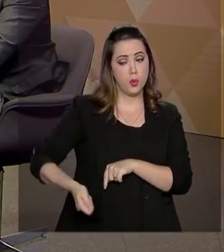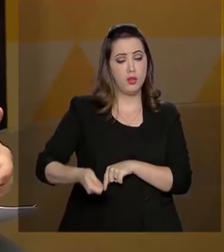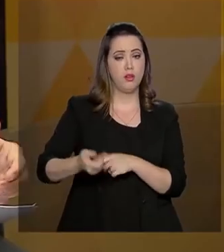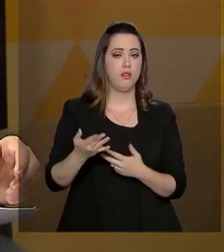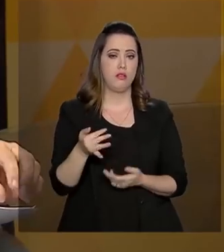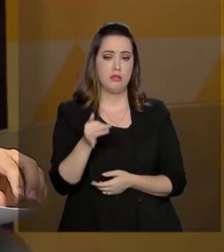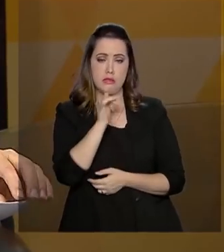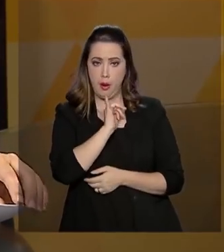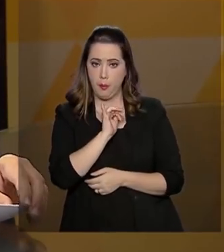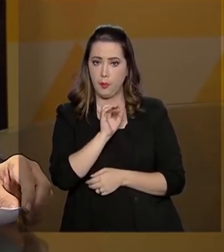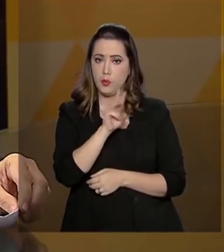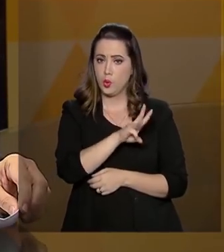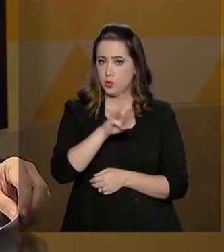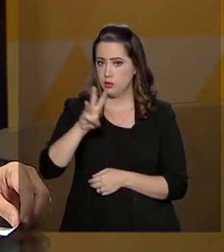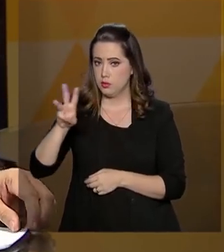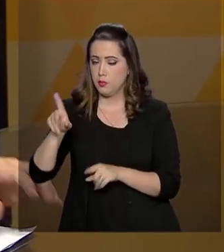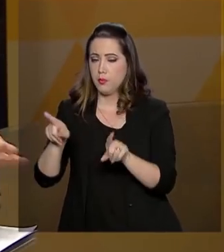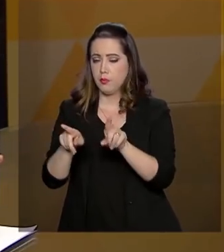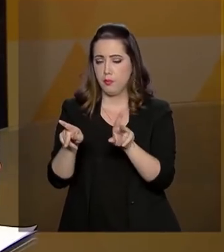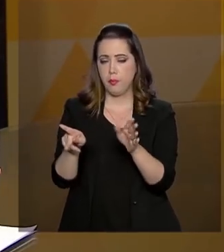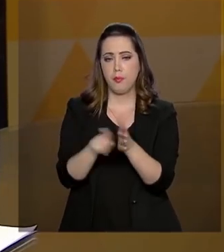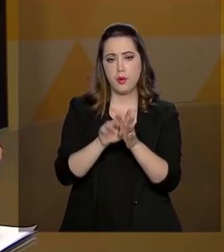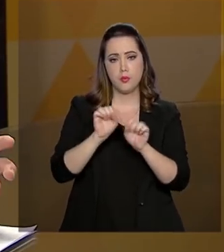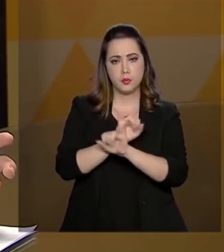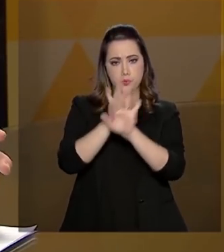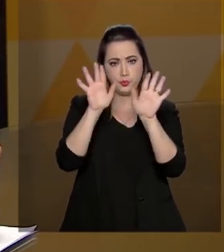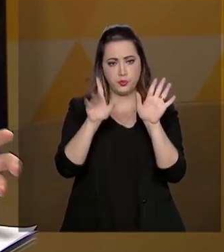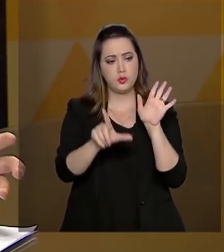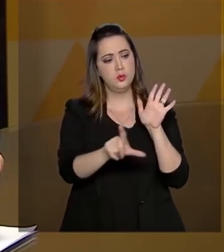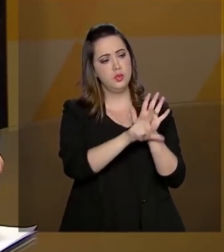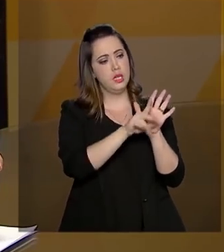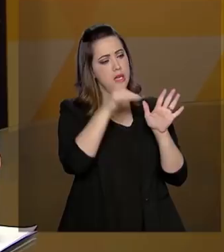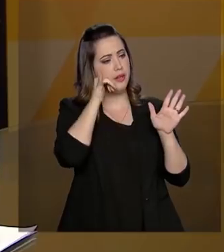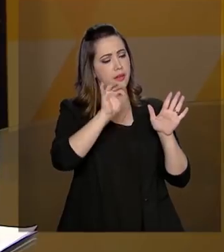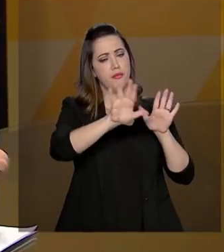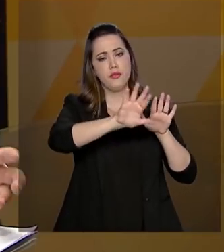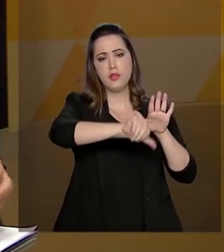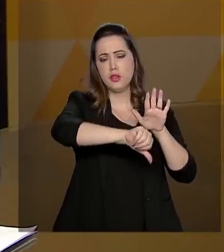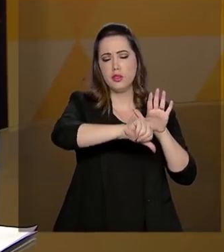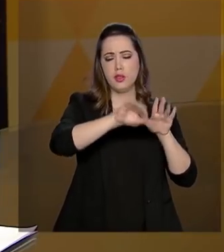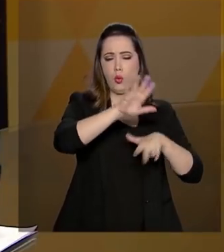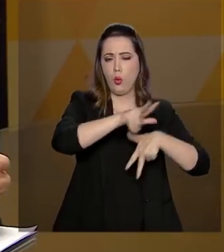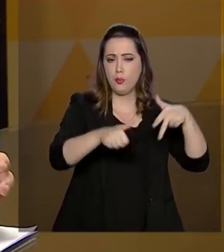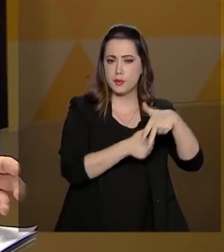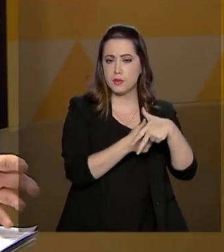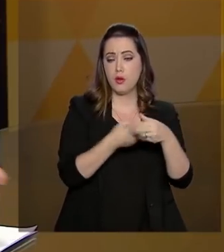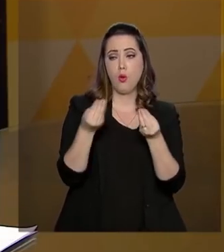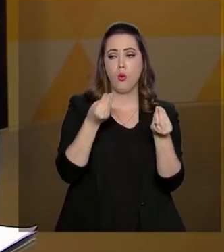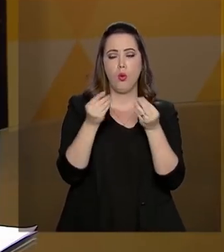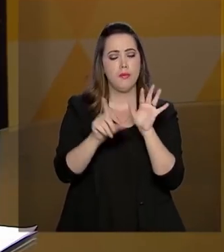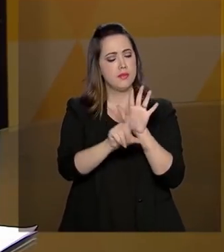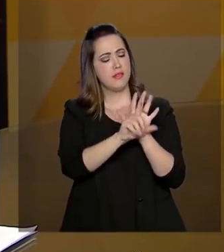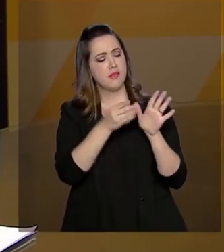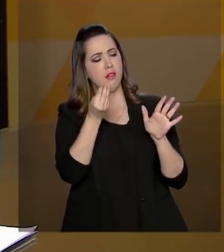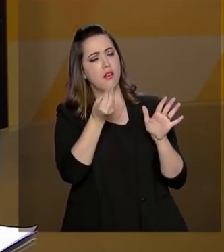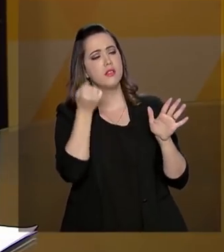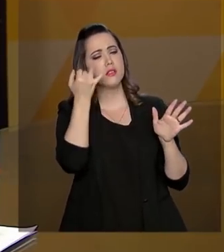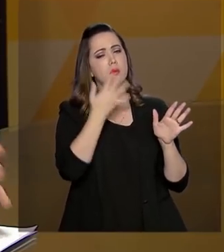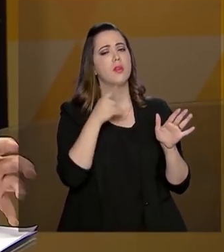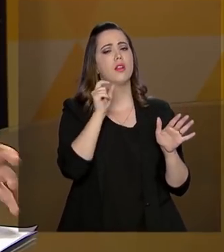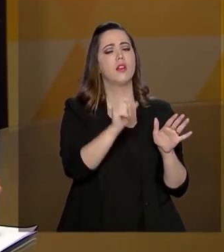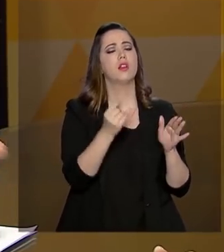Portal da Transparência, a Lei Anticorrupção. O que o senhor pode falar desses marcos legais e desse objetivo que é justamente